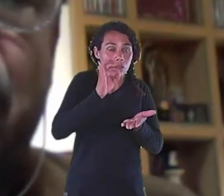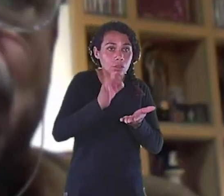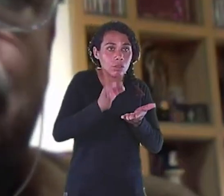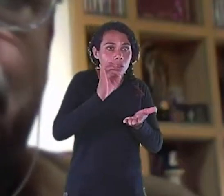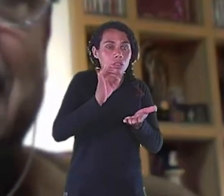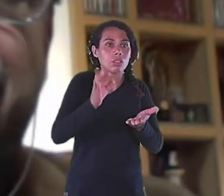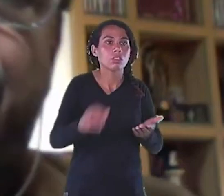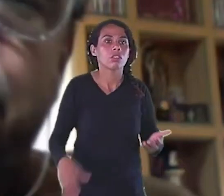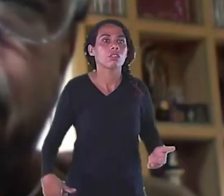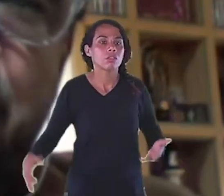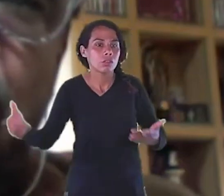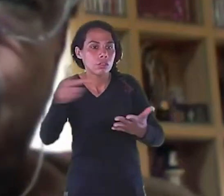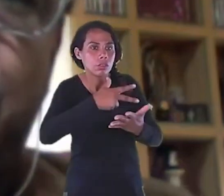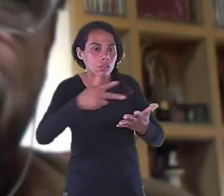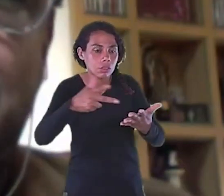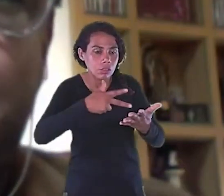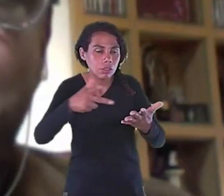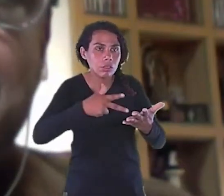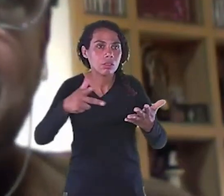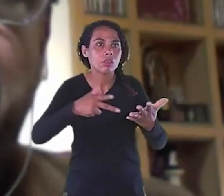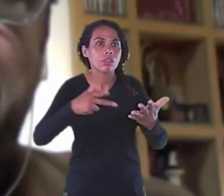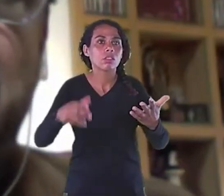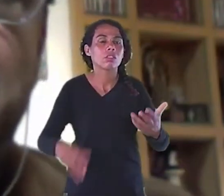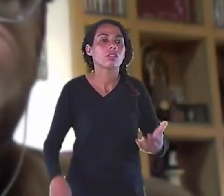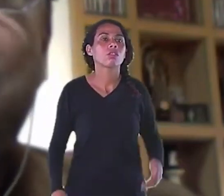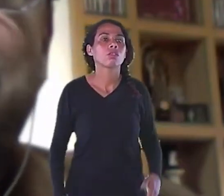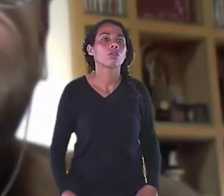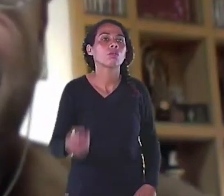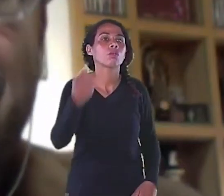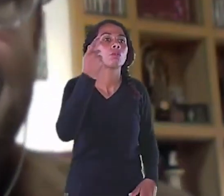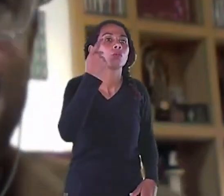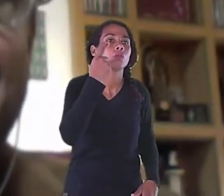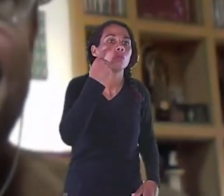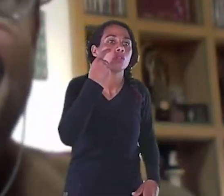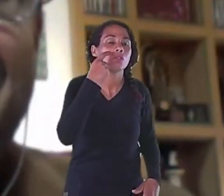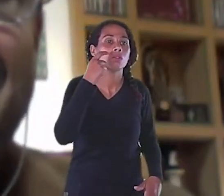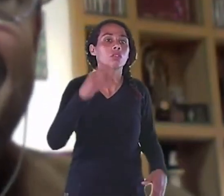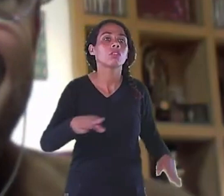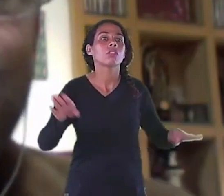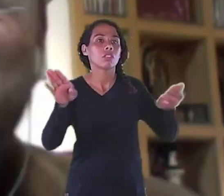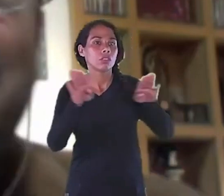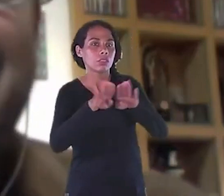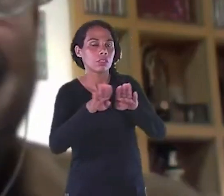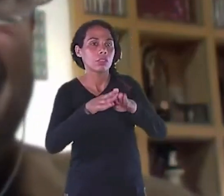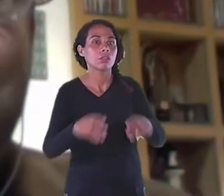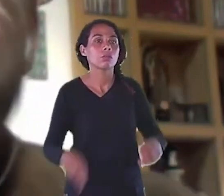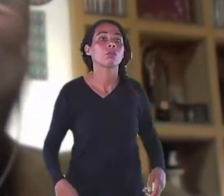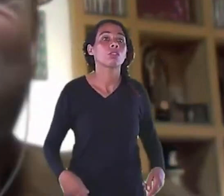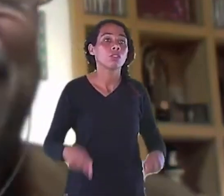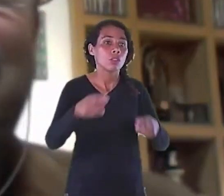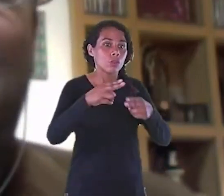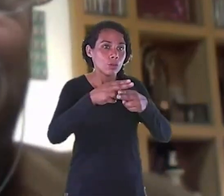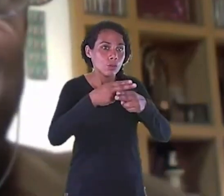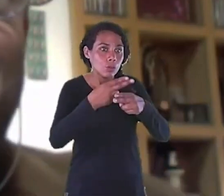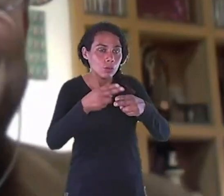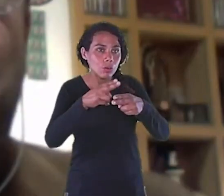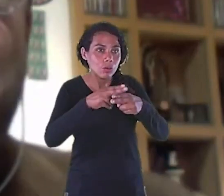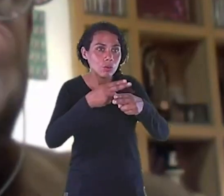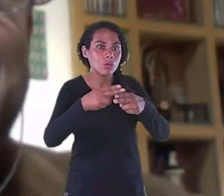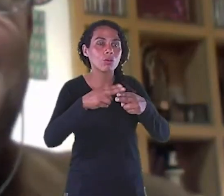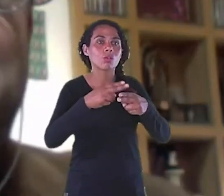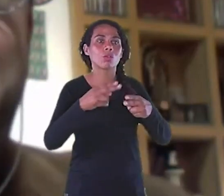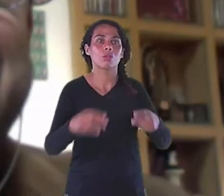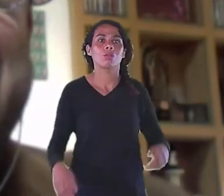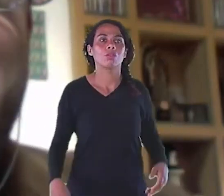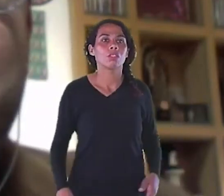Via metaprojeto Porque se fosse Um projeto Convencional Te pediria Uma xícara Uma xícara O metaprojeto não Ele